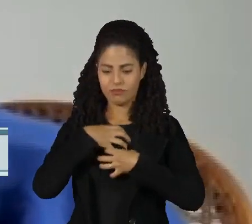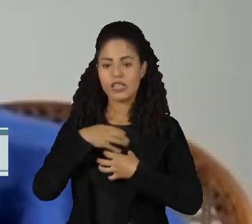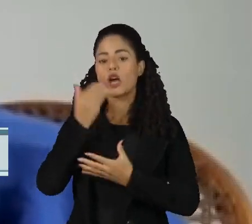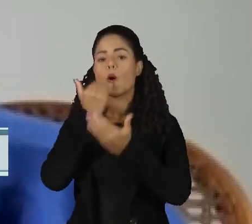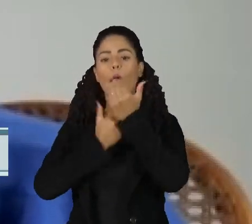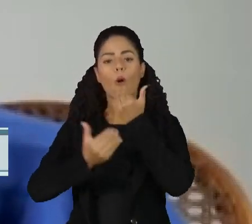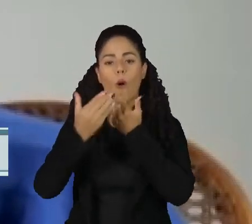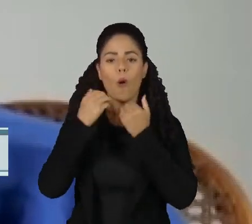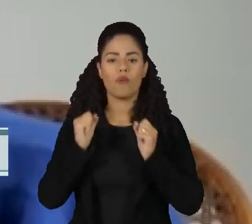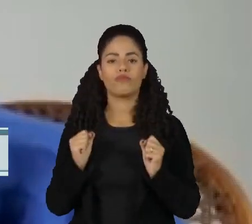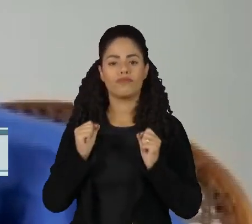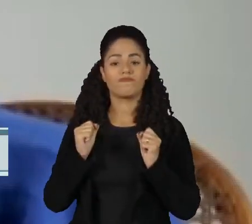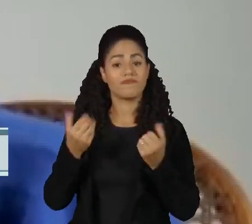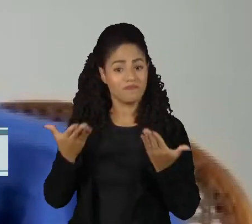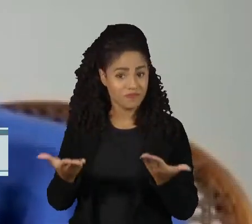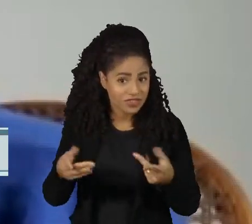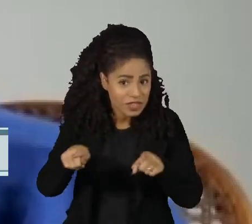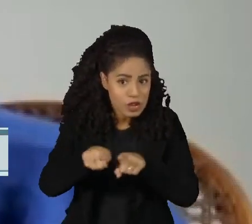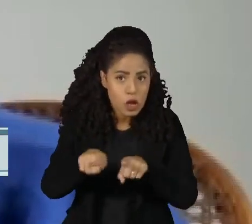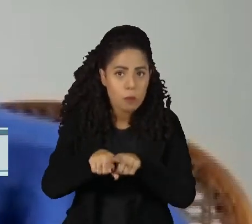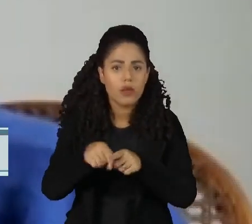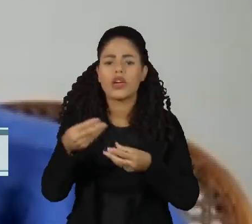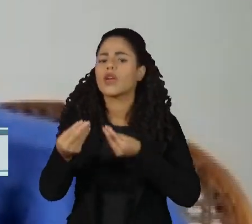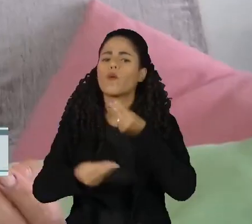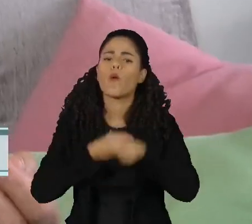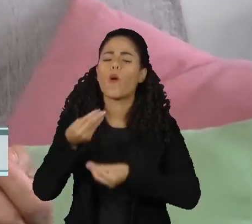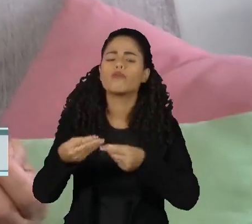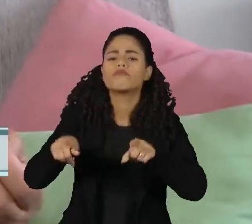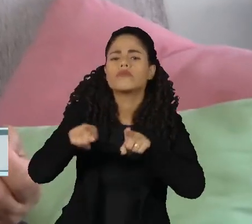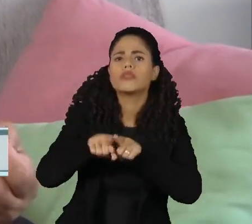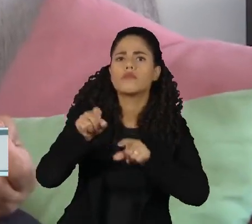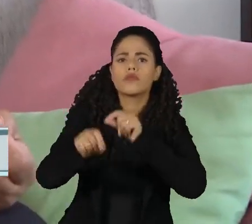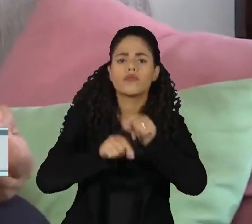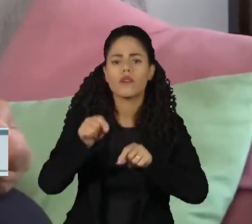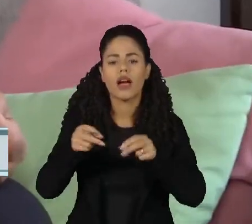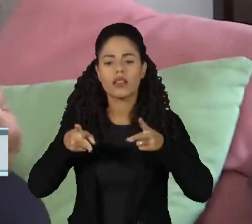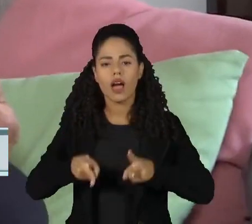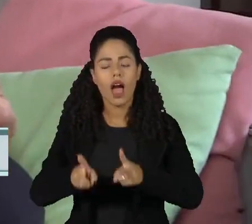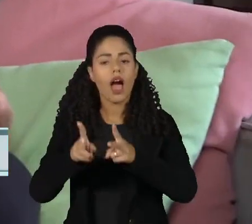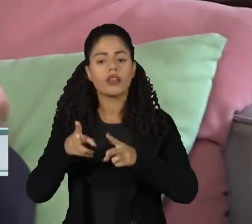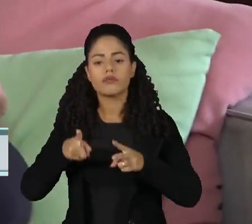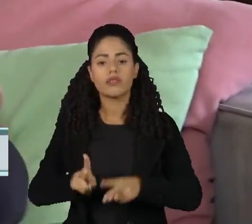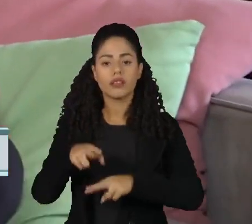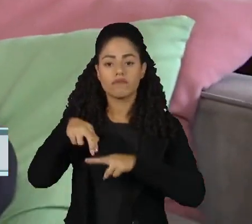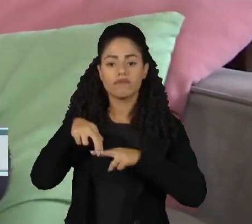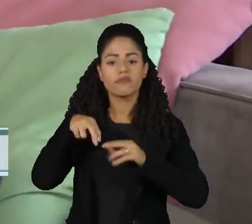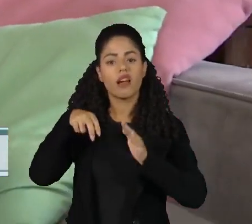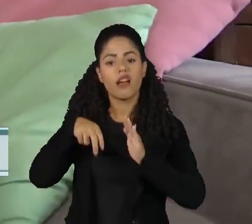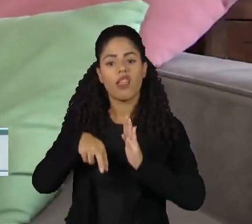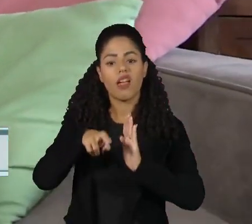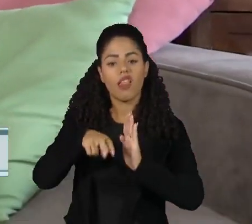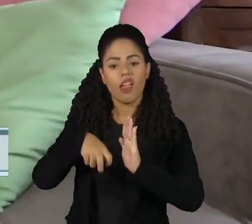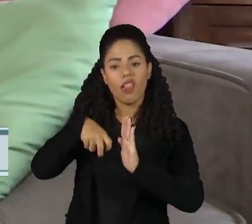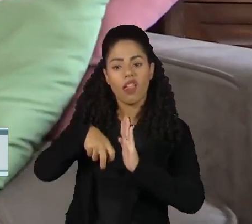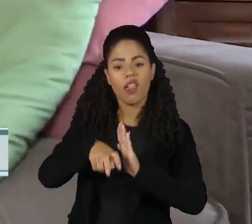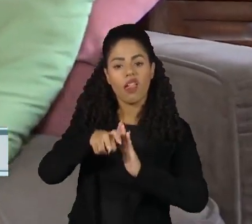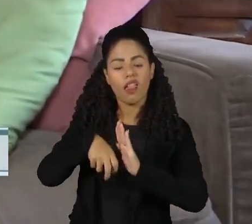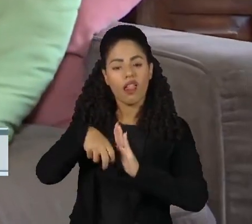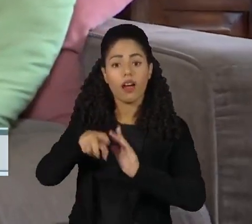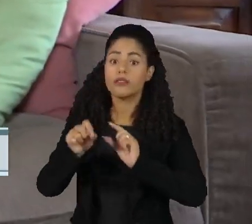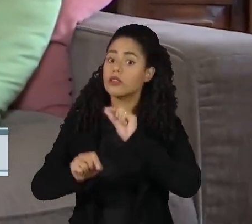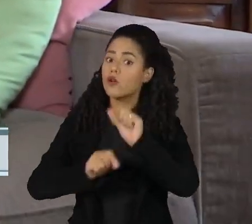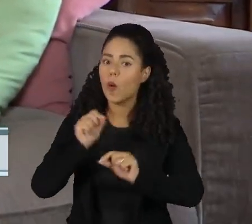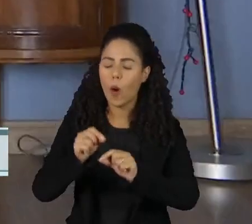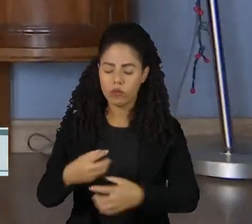faz na alimentação e o quanto você permanece ou não sedentário. Então, o fundamental, vamos dizer,